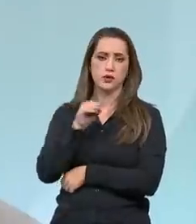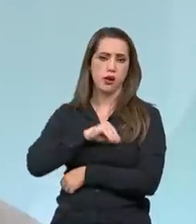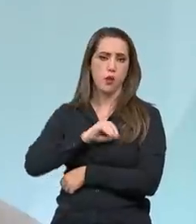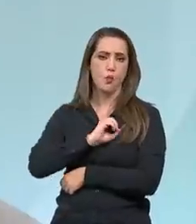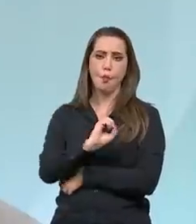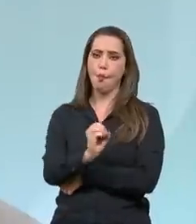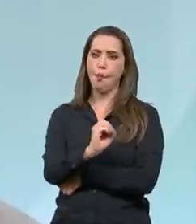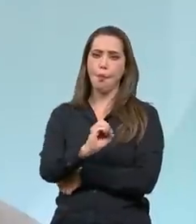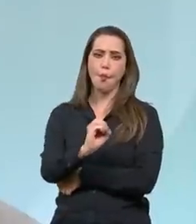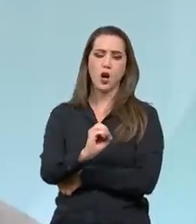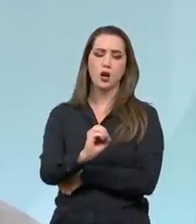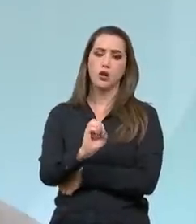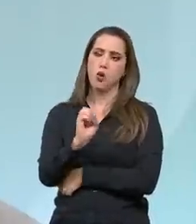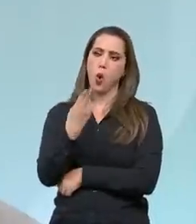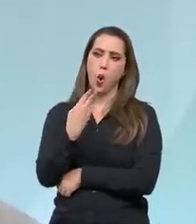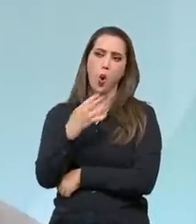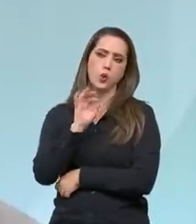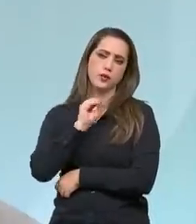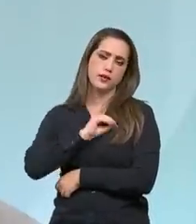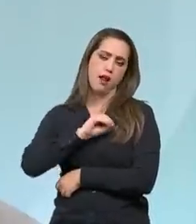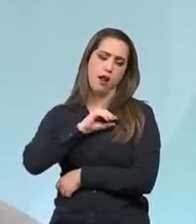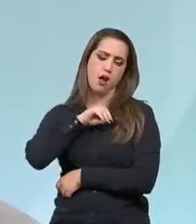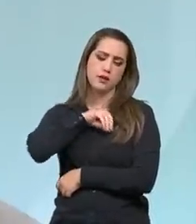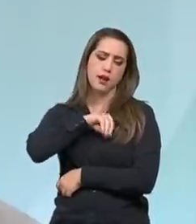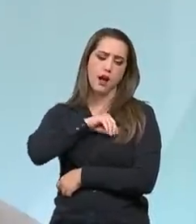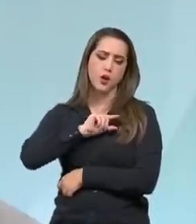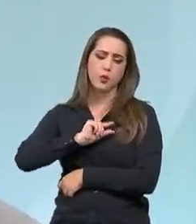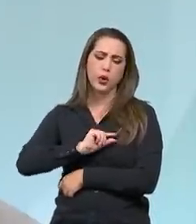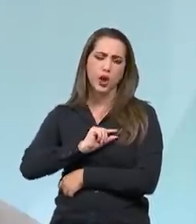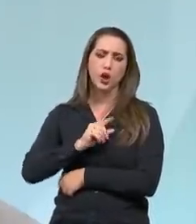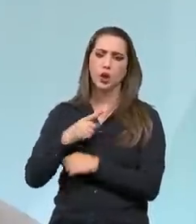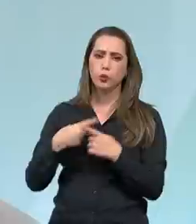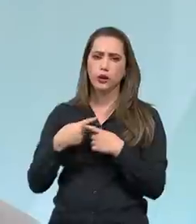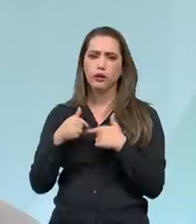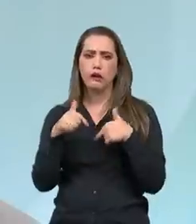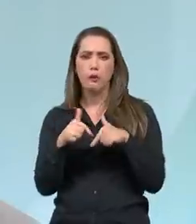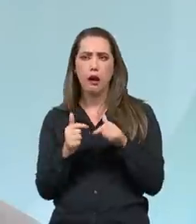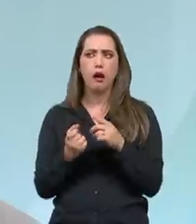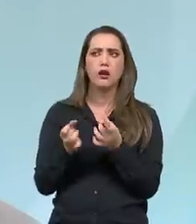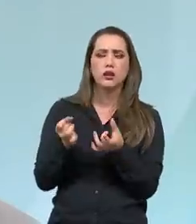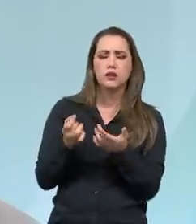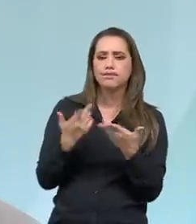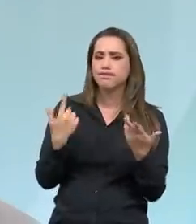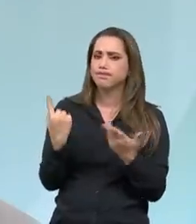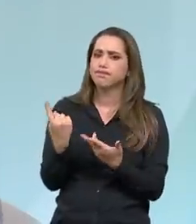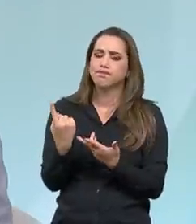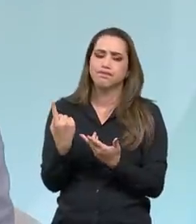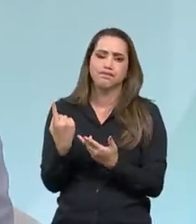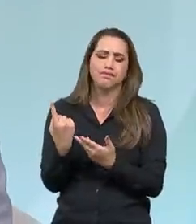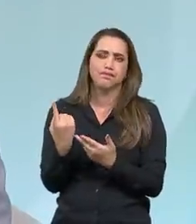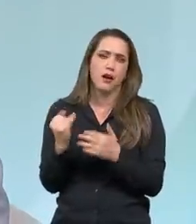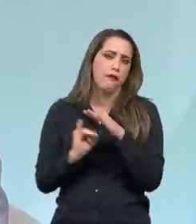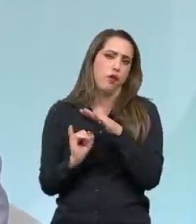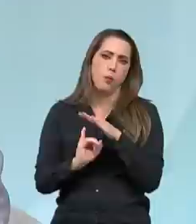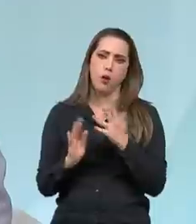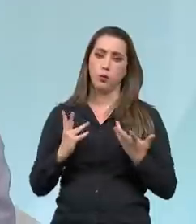algum tipo de renda, e essa renda geralmente é do mercado informal. Antes, você não podia